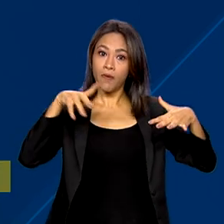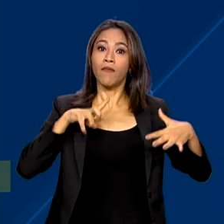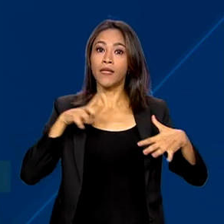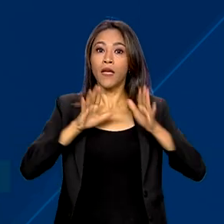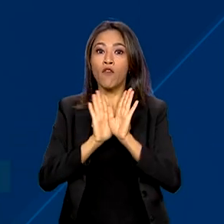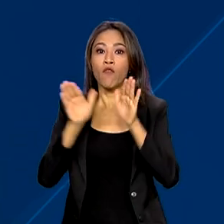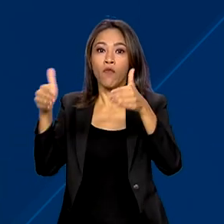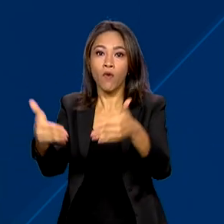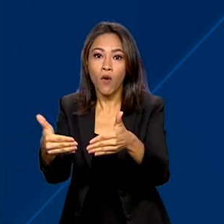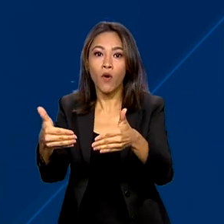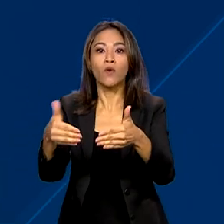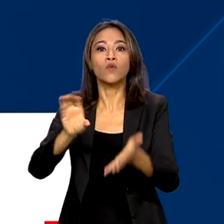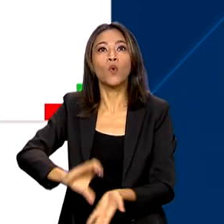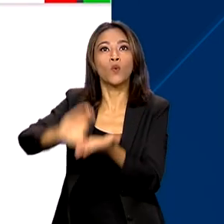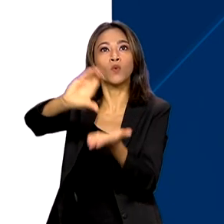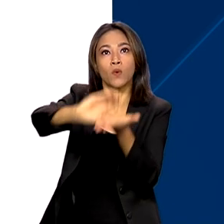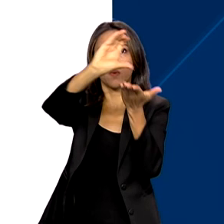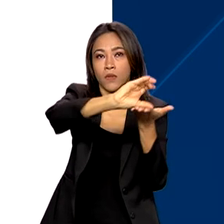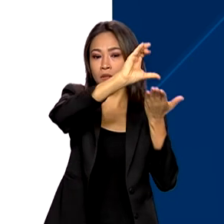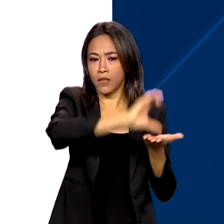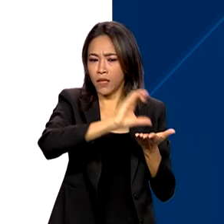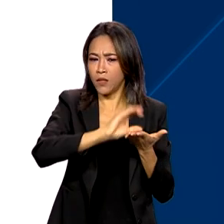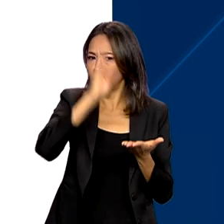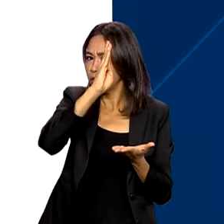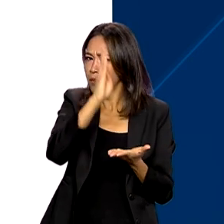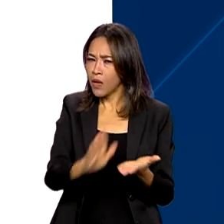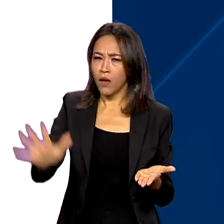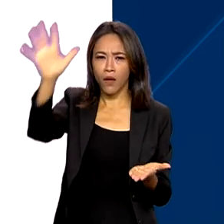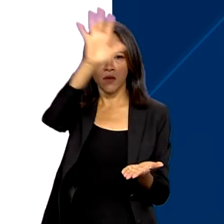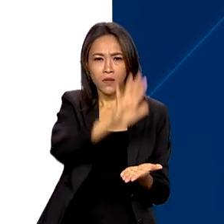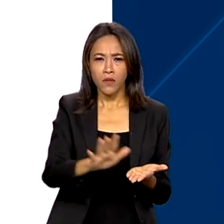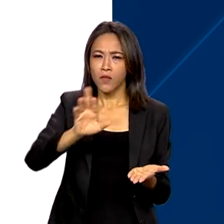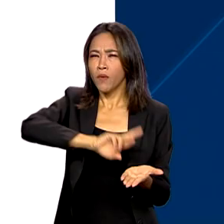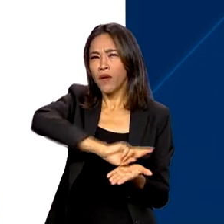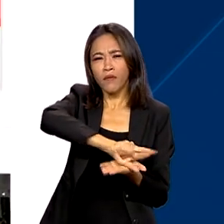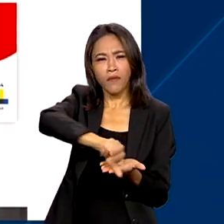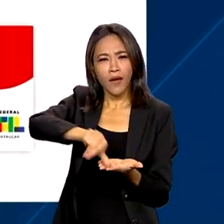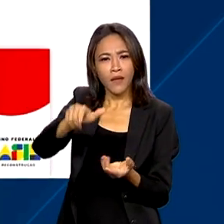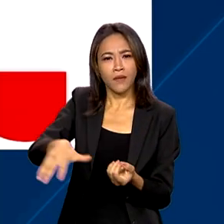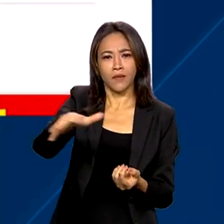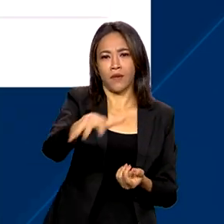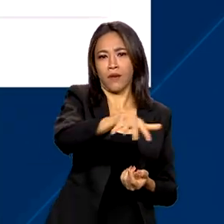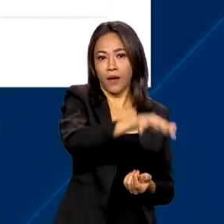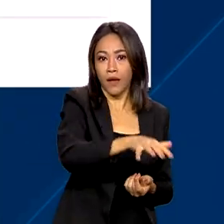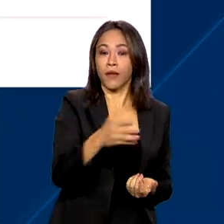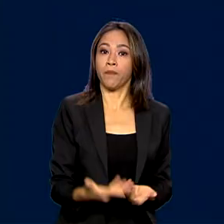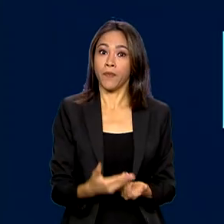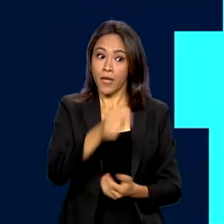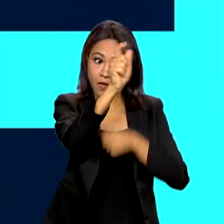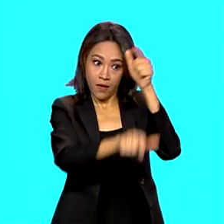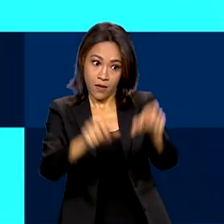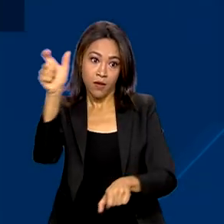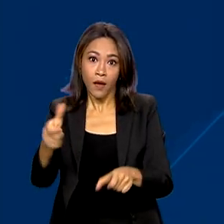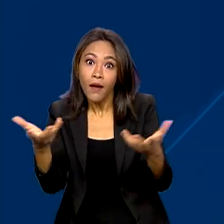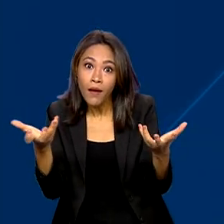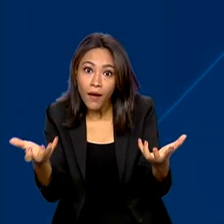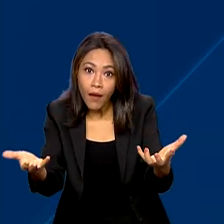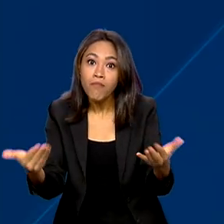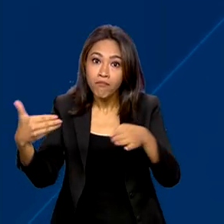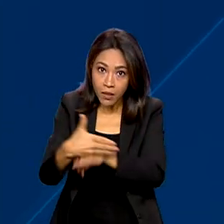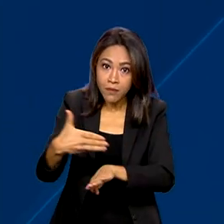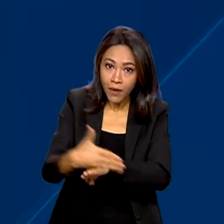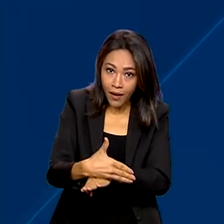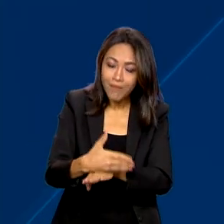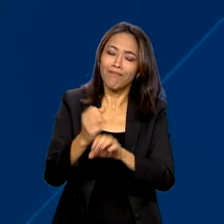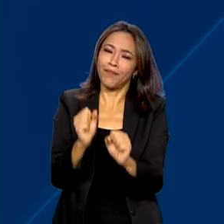interconselhos, que reúnem conselhos nacionais em diversos setores. E o cidadão comum que quer participar